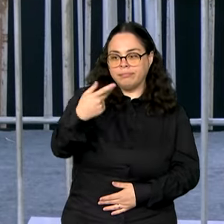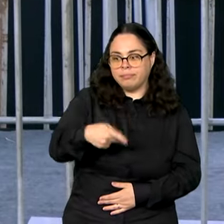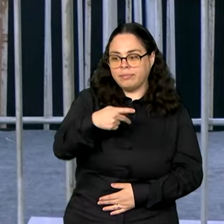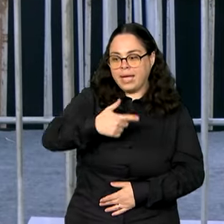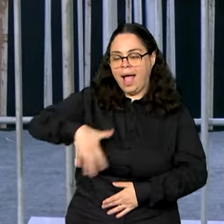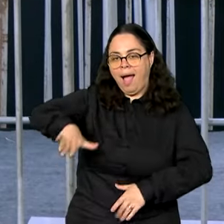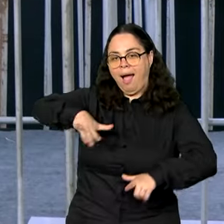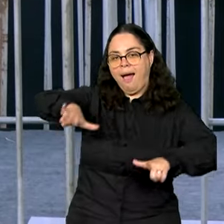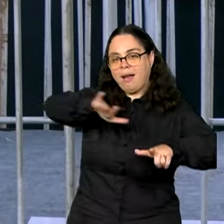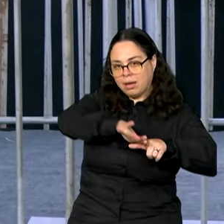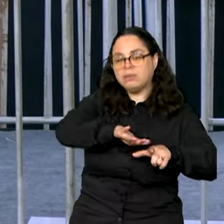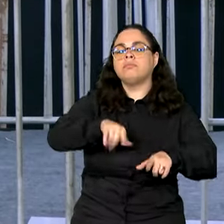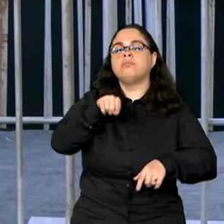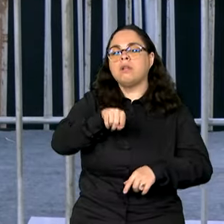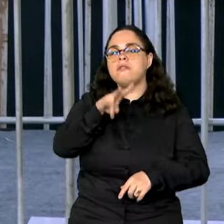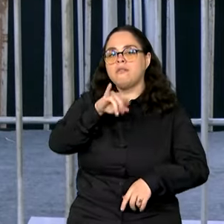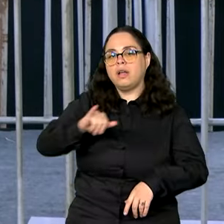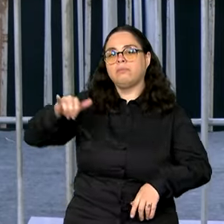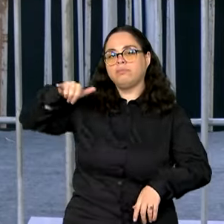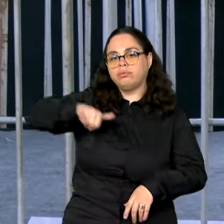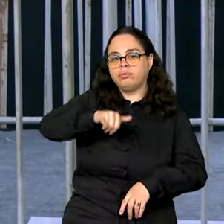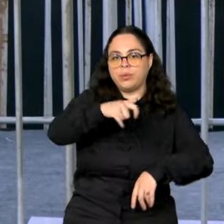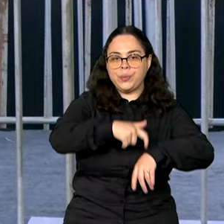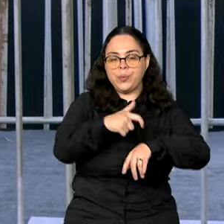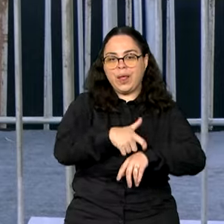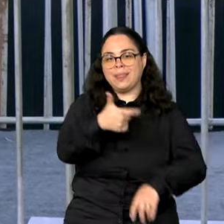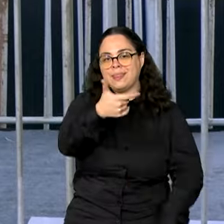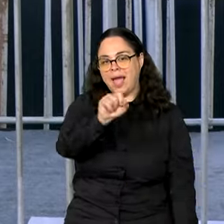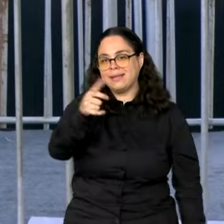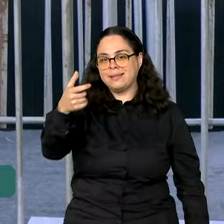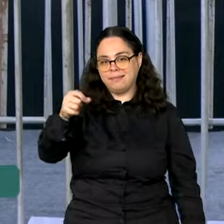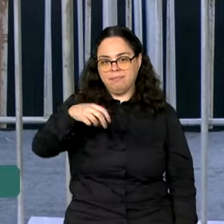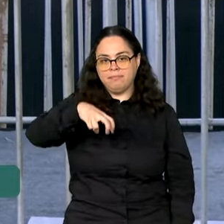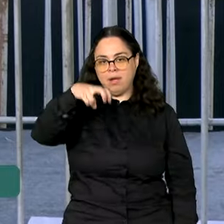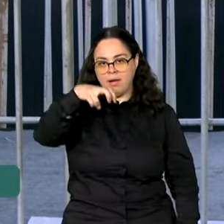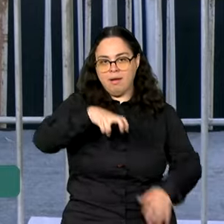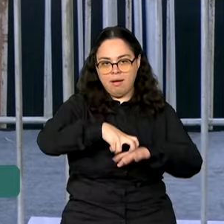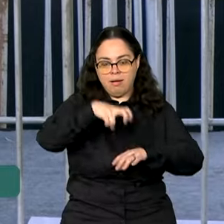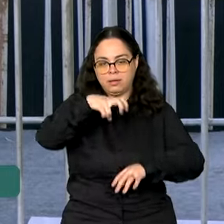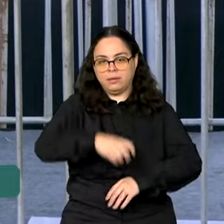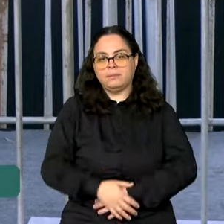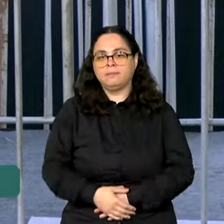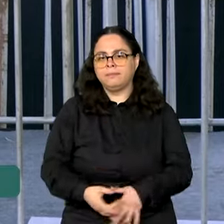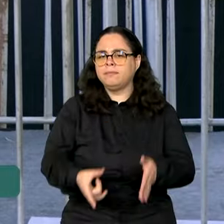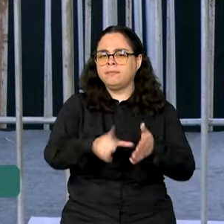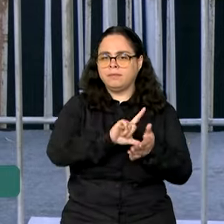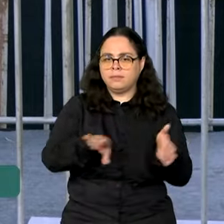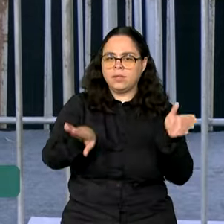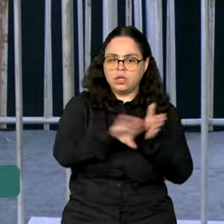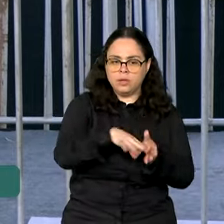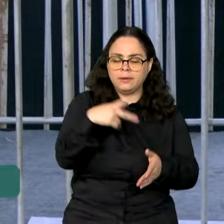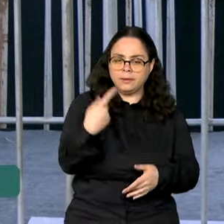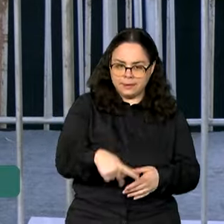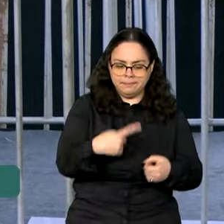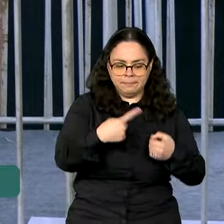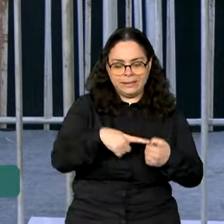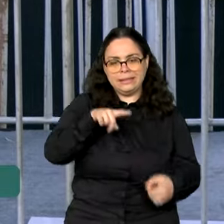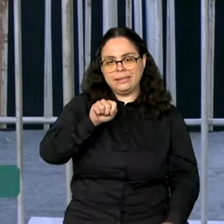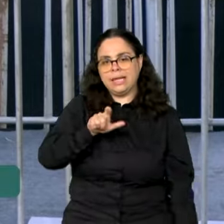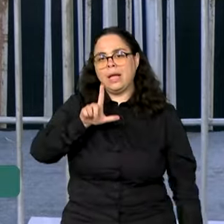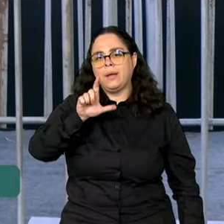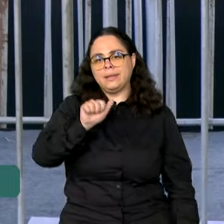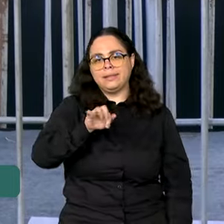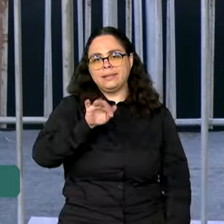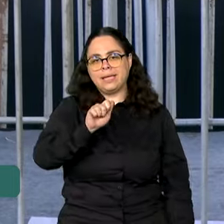região. Está prevista a descida dele às 10 e 10 da manhã. Antes de vir para Alcântara, onde nós estamos, ele